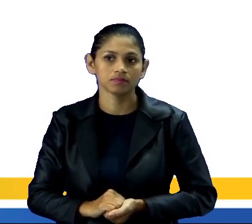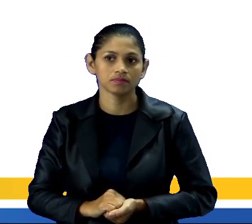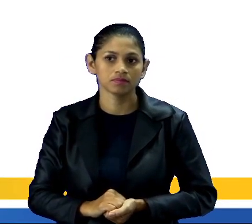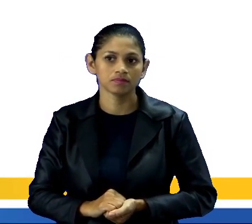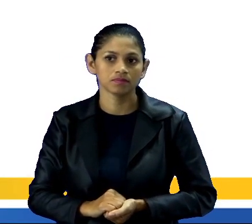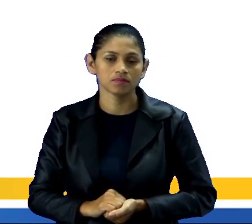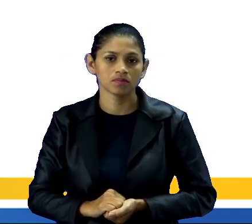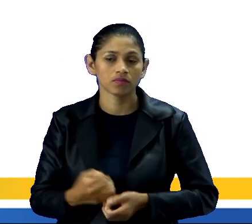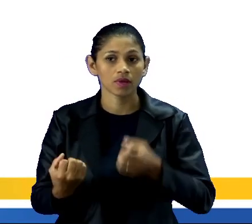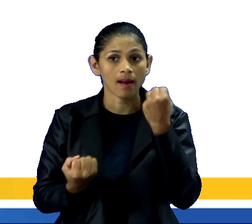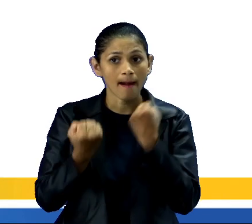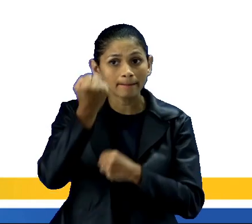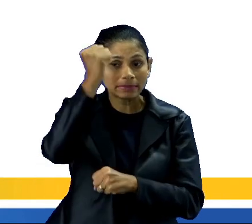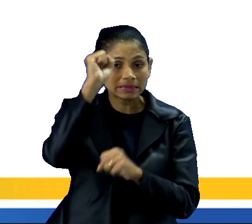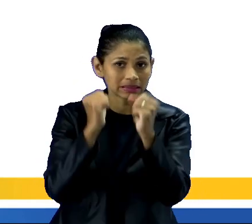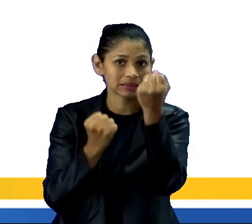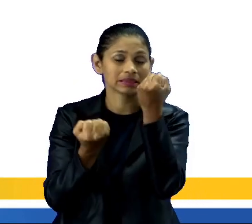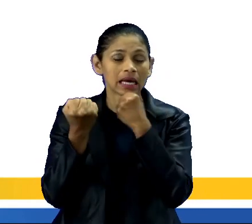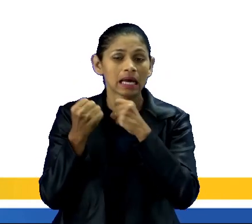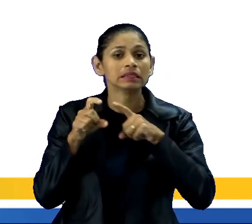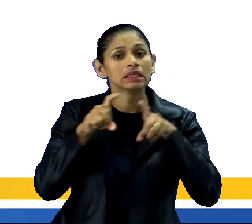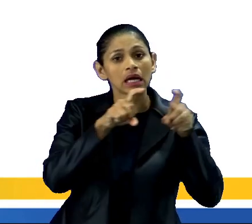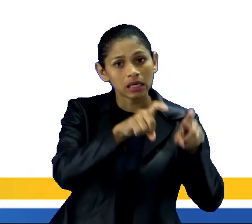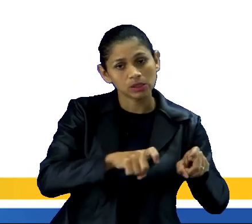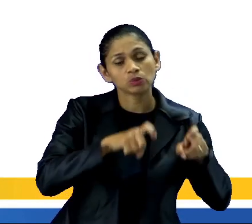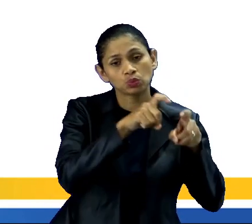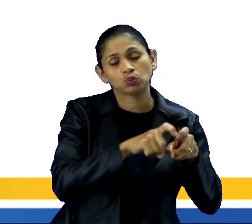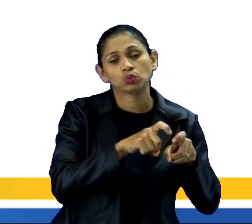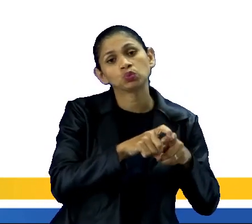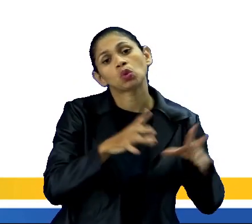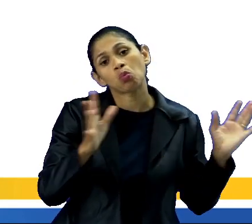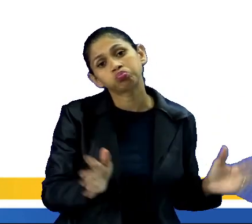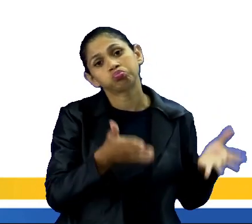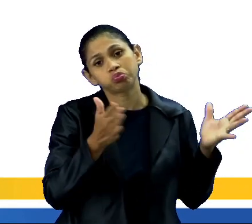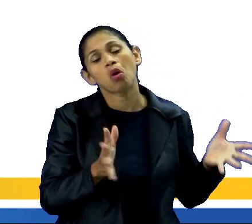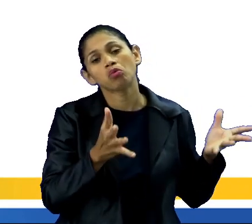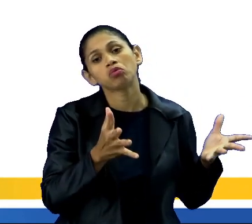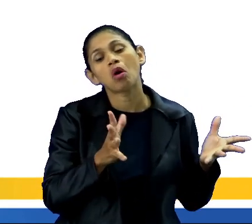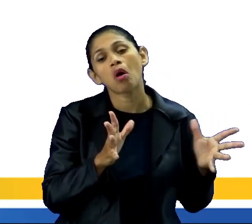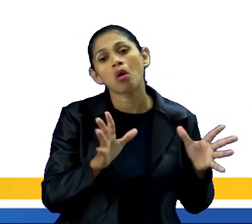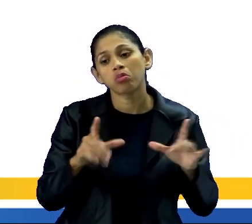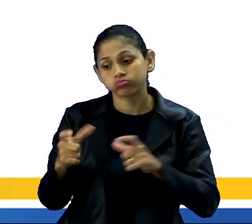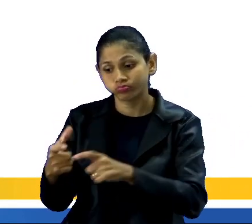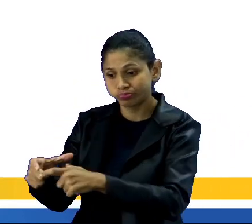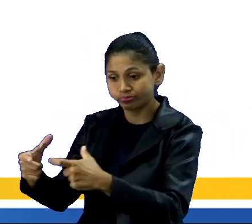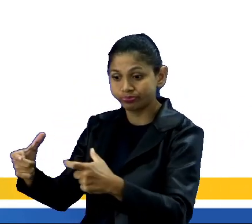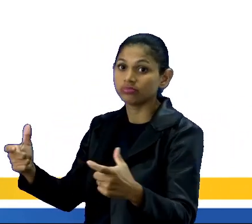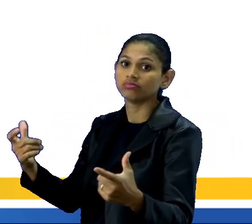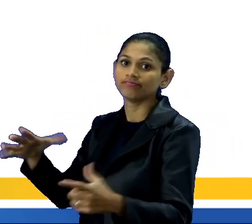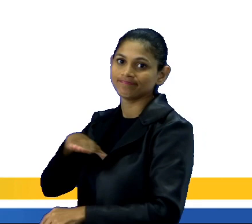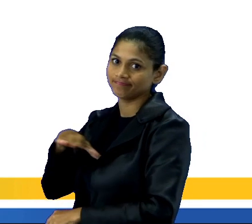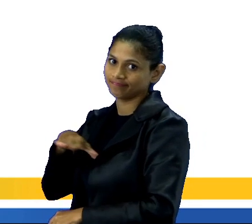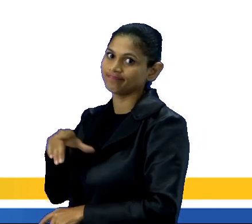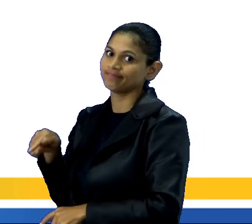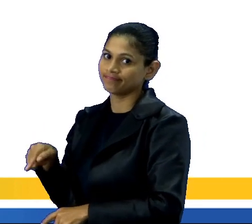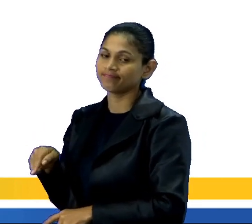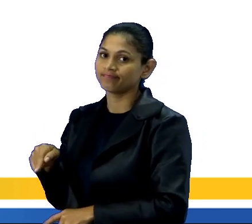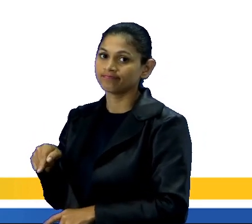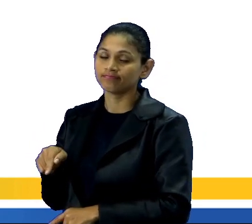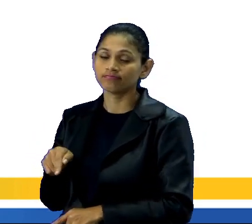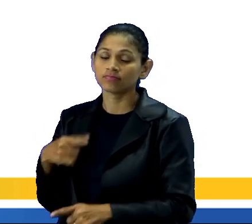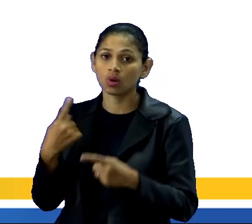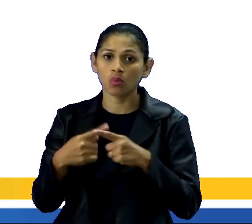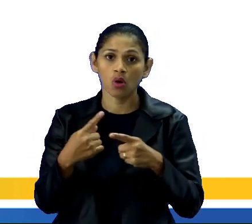A mecanização do campo contribui para o crescimento das cidades, como eu expliquei para vocês, né, se tem aí o campo foi